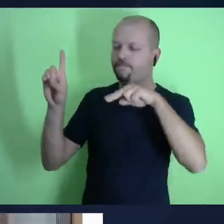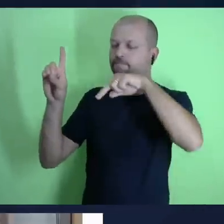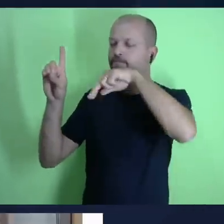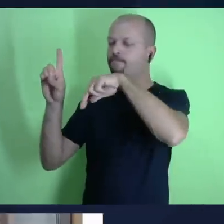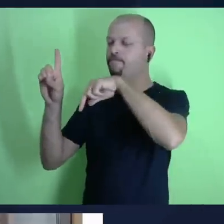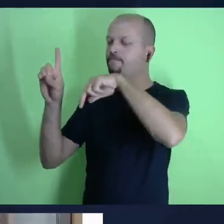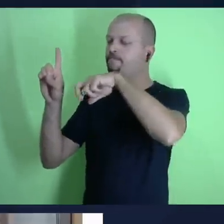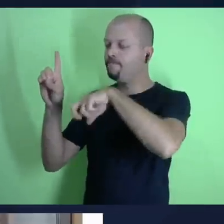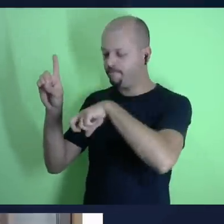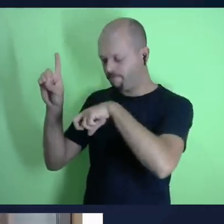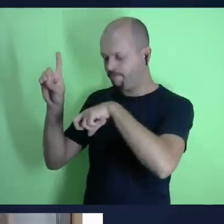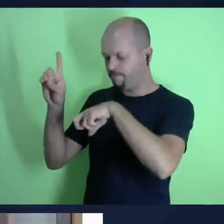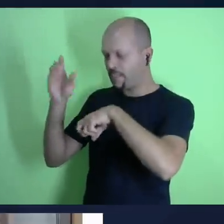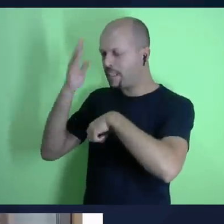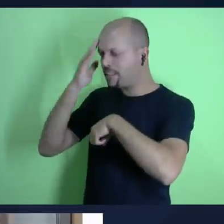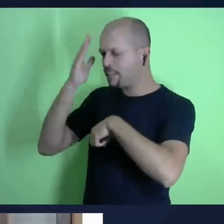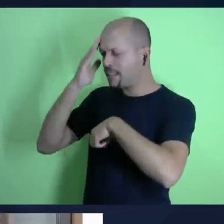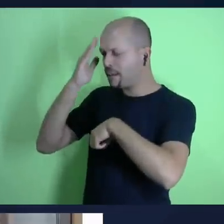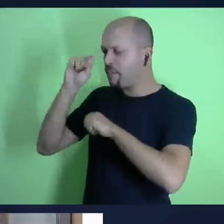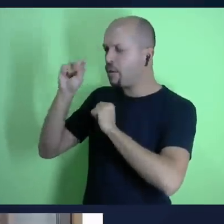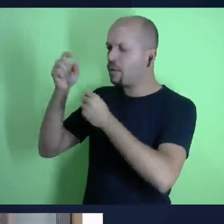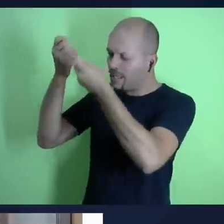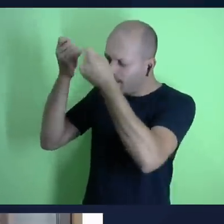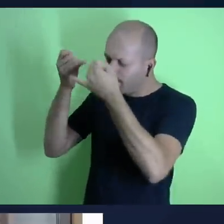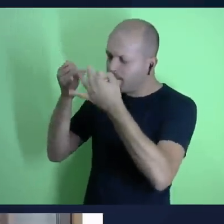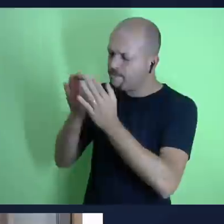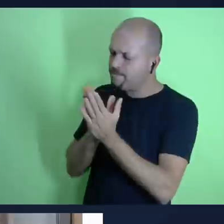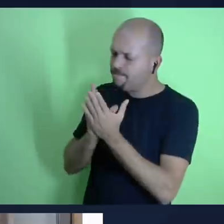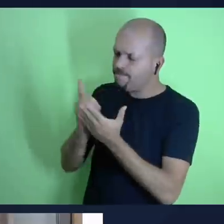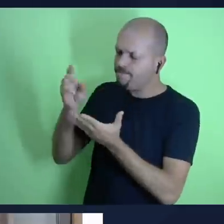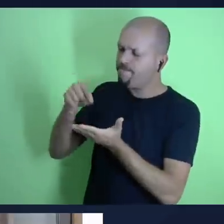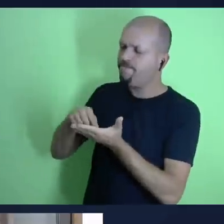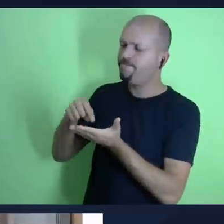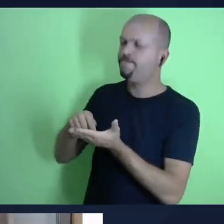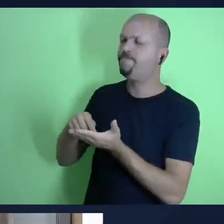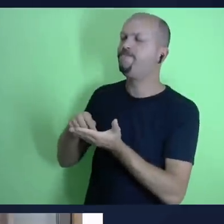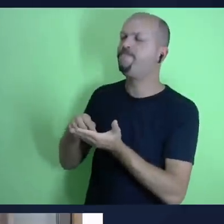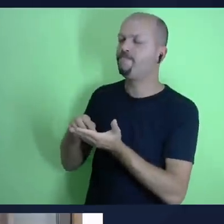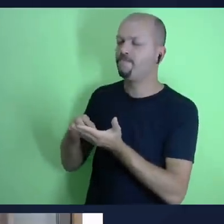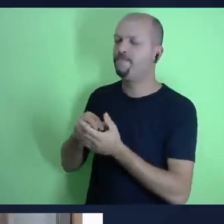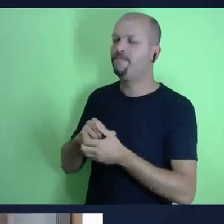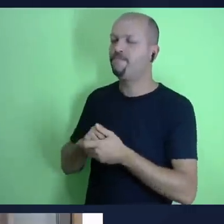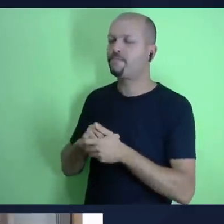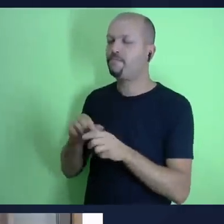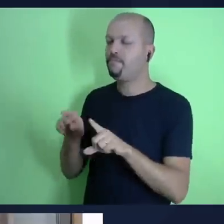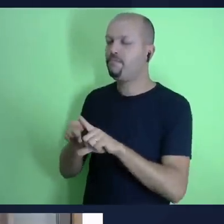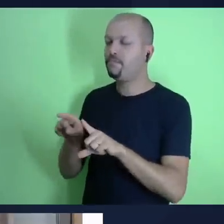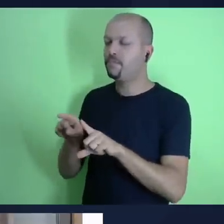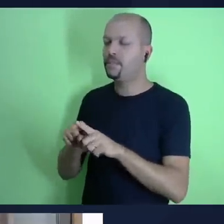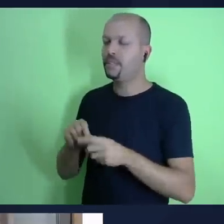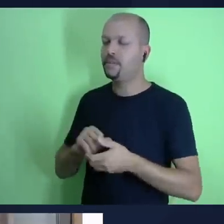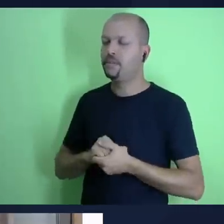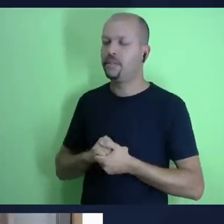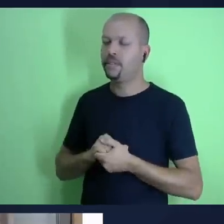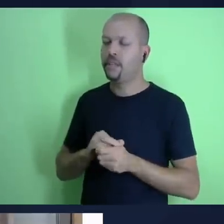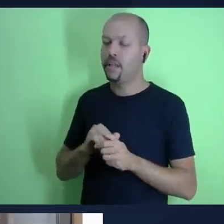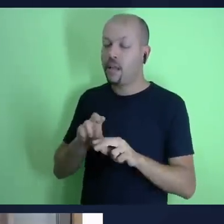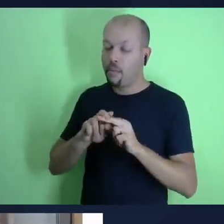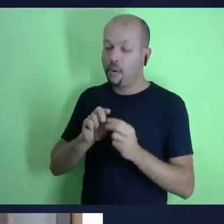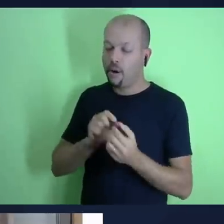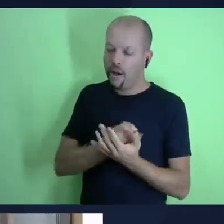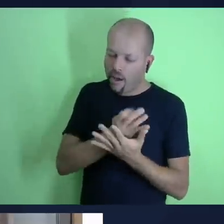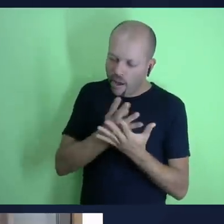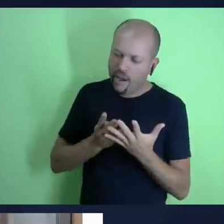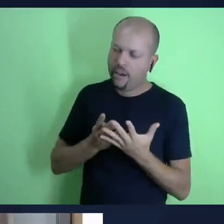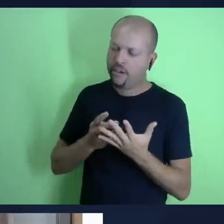queremos rogar que o espírito santo de deus esteja entre nós ilumine a nossa mente o nosso coração para que nós